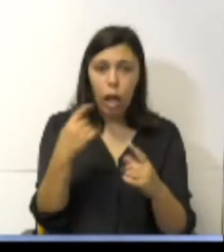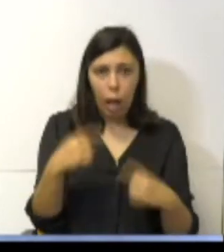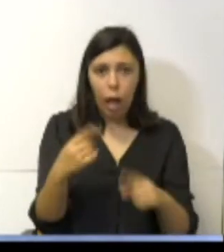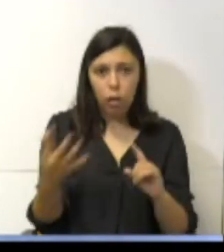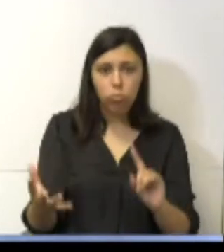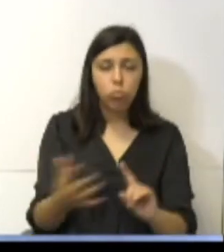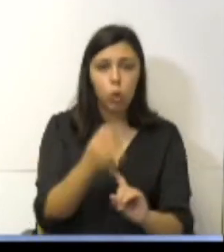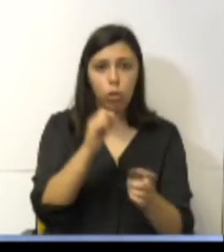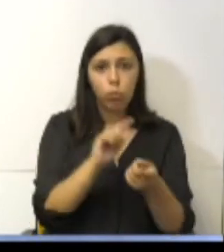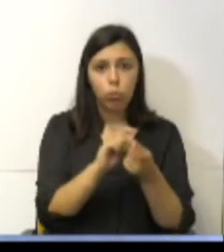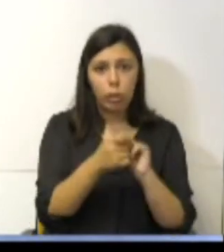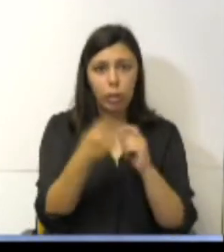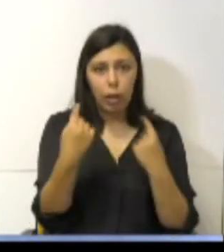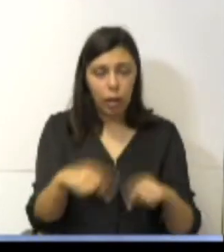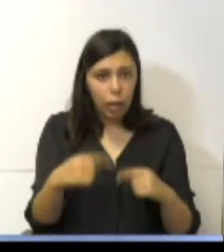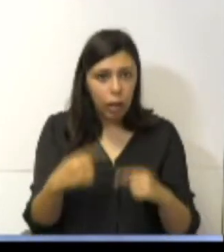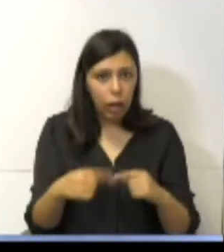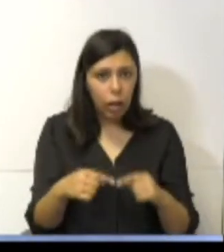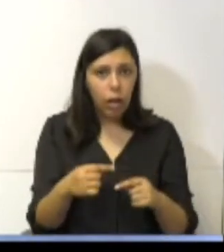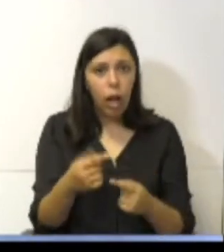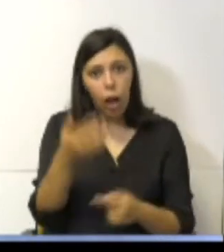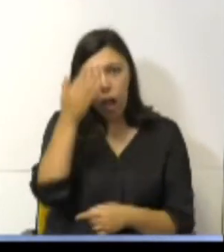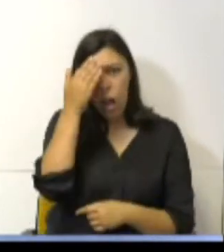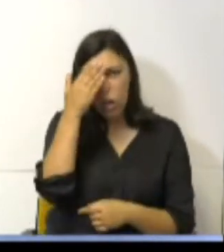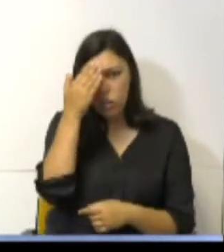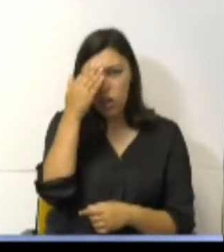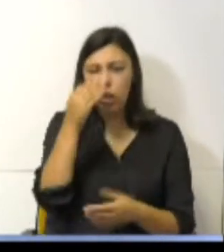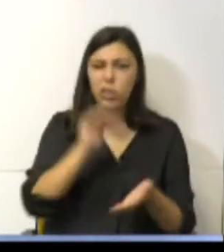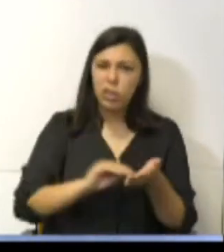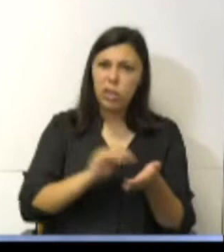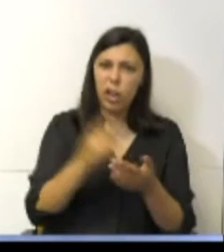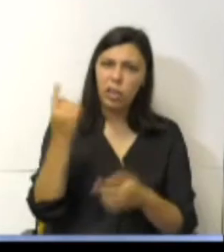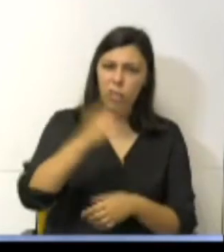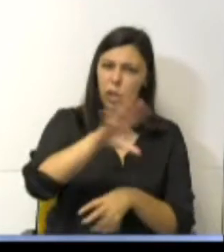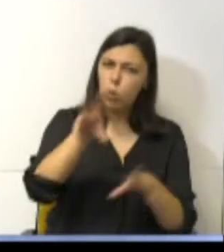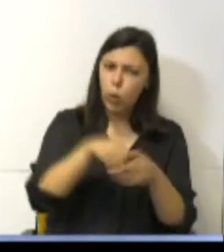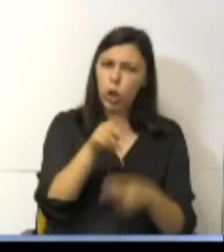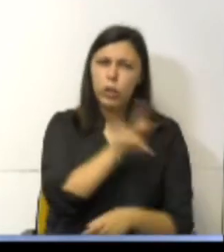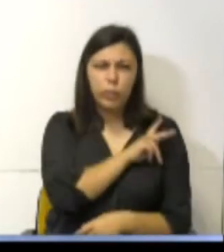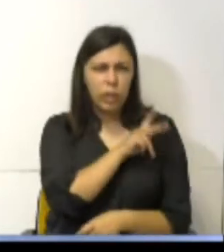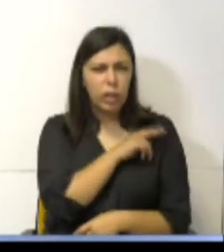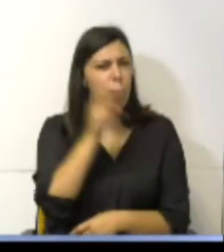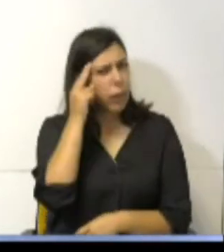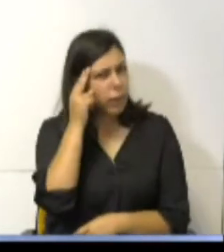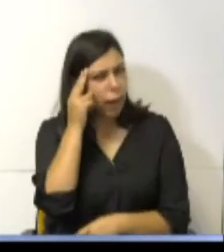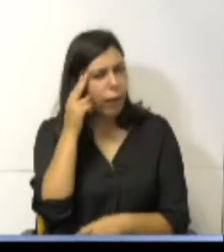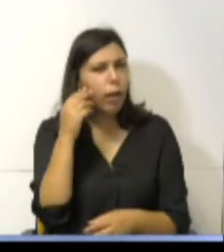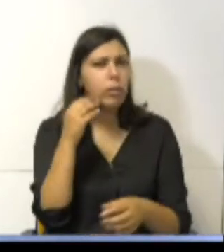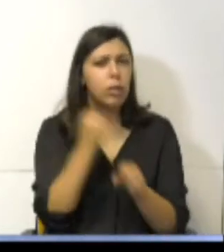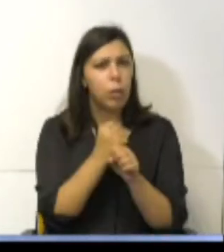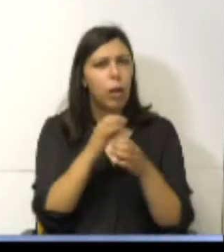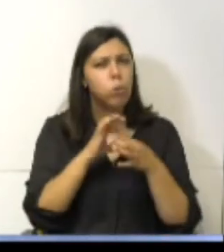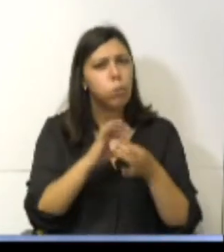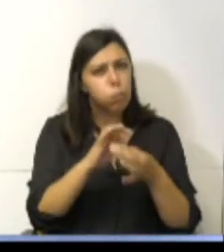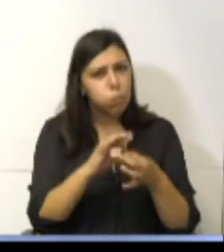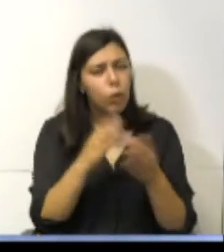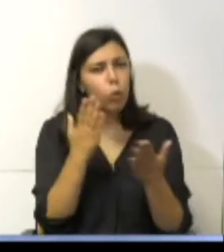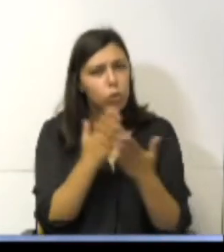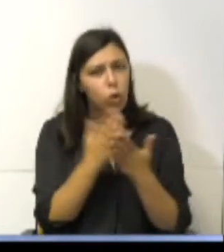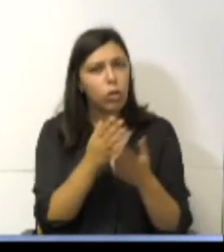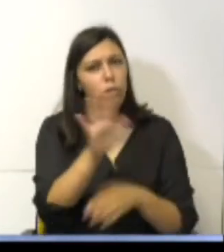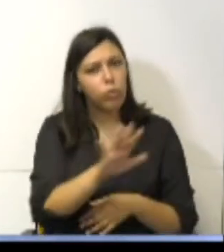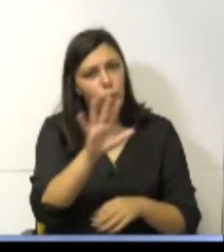mudança, não considere que a Secretaria Regional deveria envolver a Universidade da Madeira, trabalhando em parceria com as escolas de forma mal estruturada e